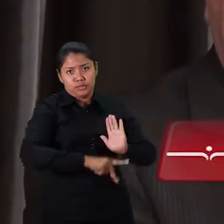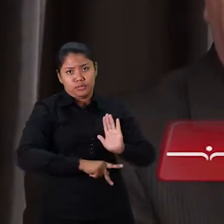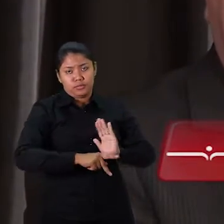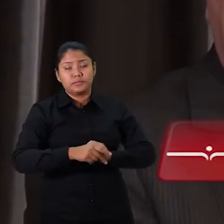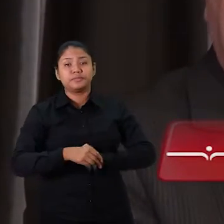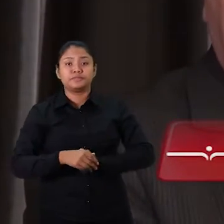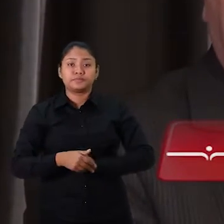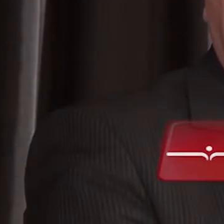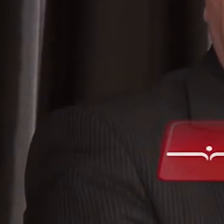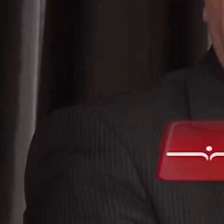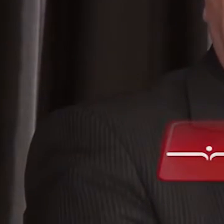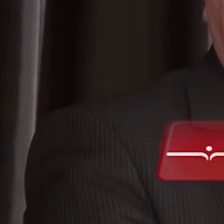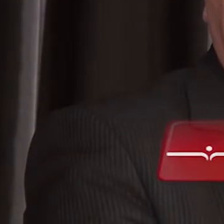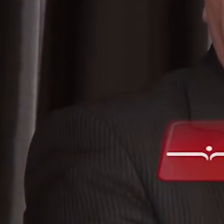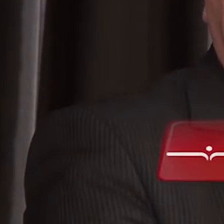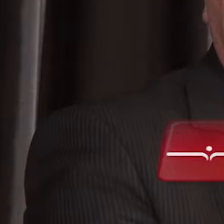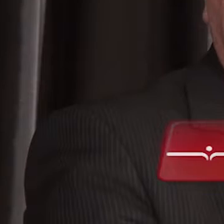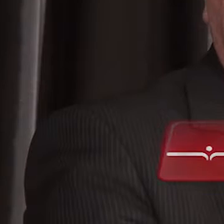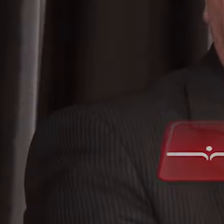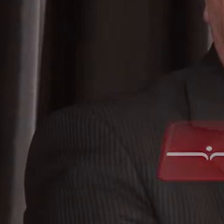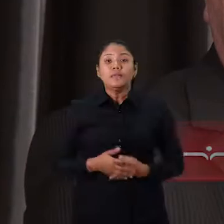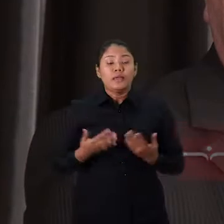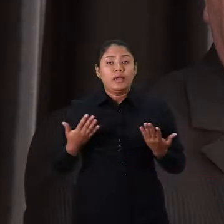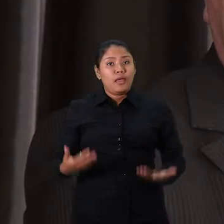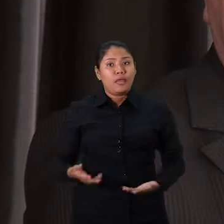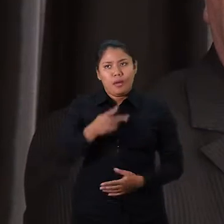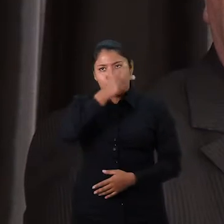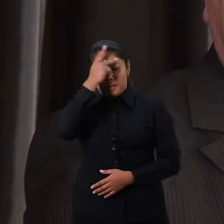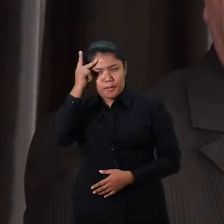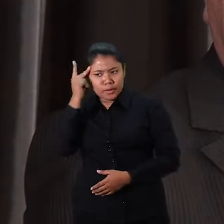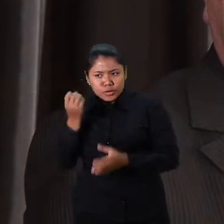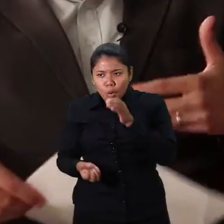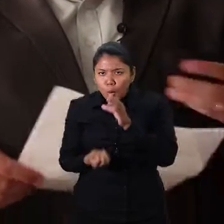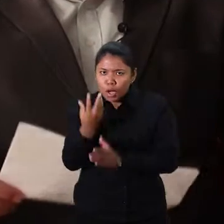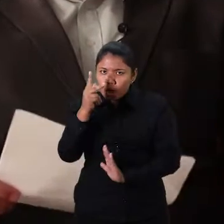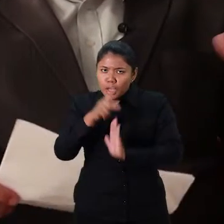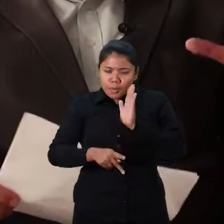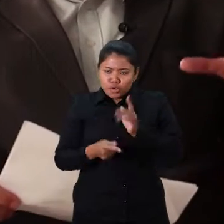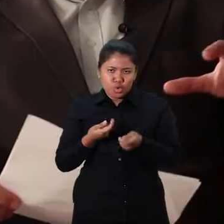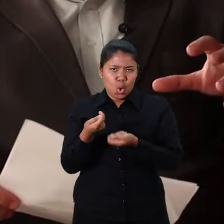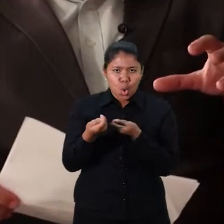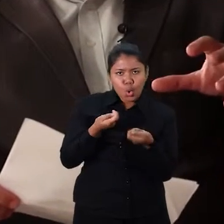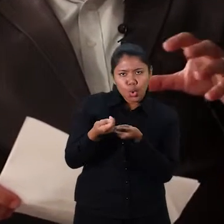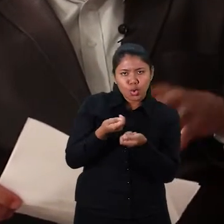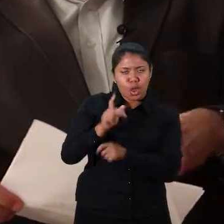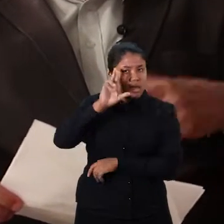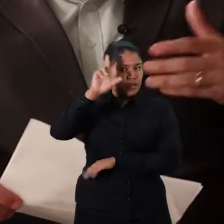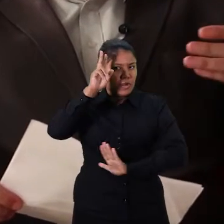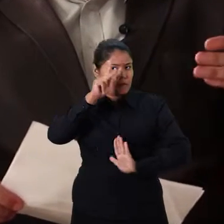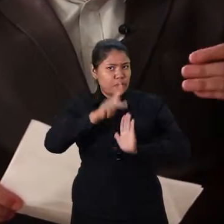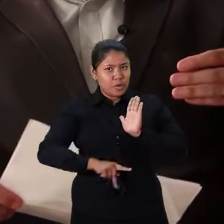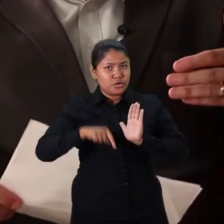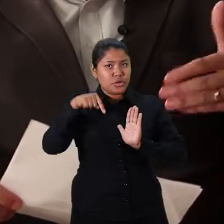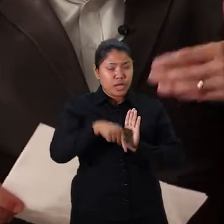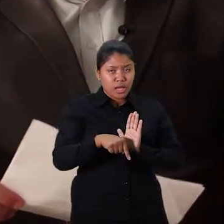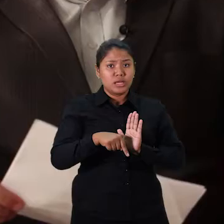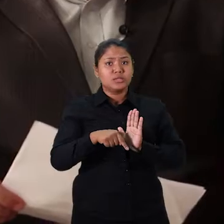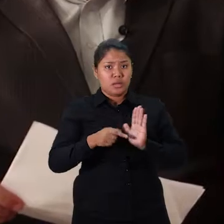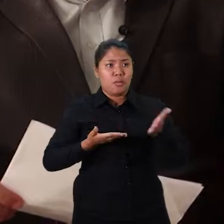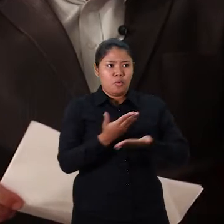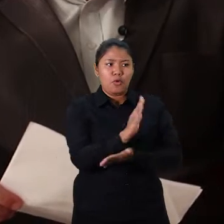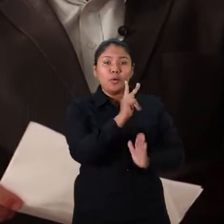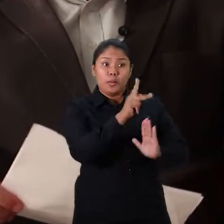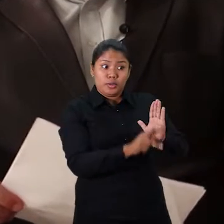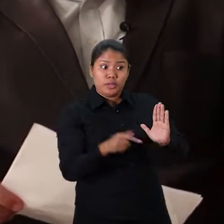apresentado o projeto. E quem faz o projeto, quem gere o projeto, ou seja, a organização que foi